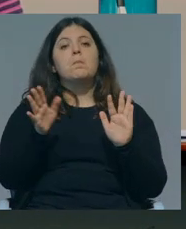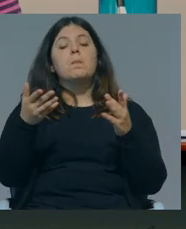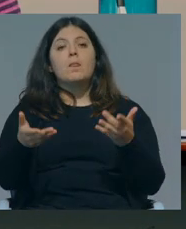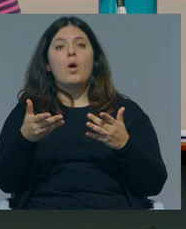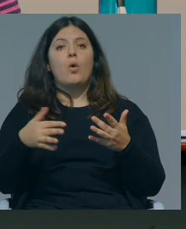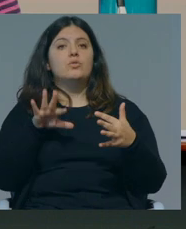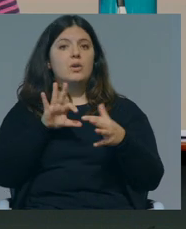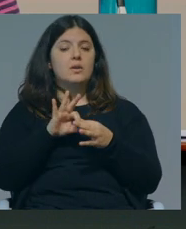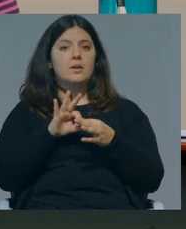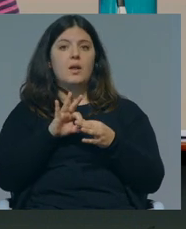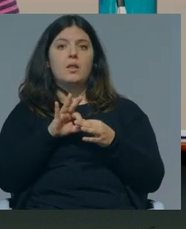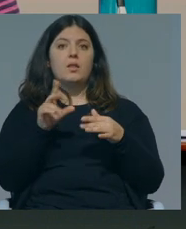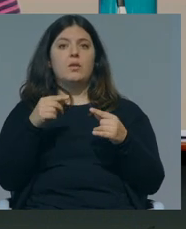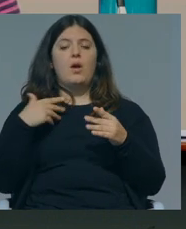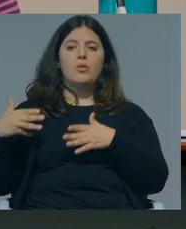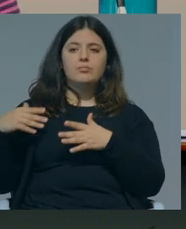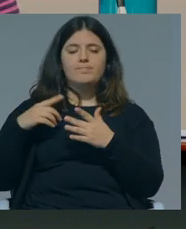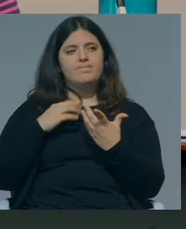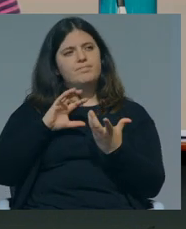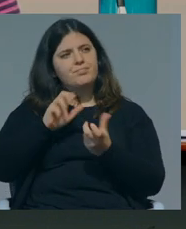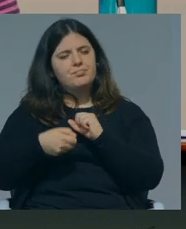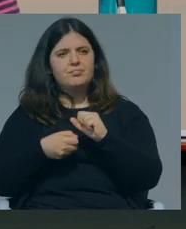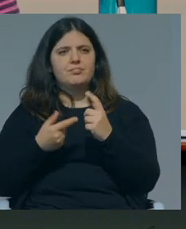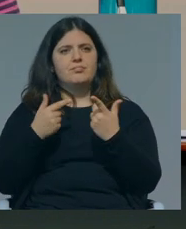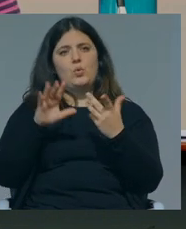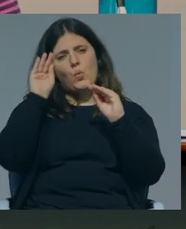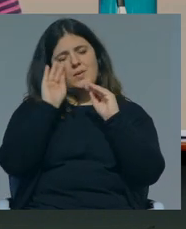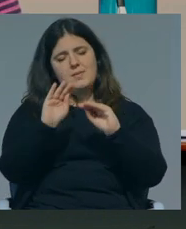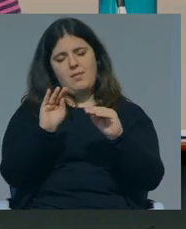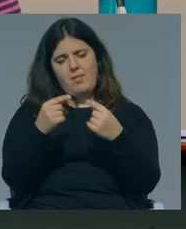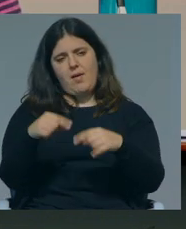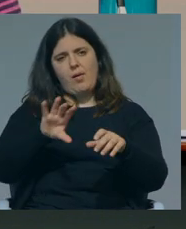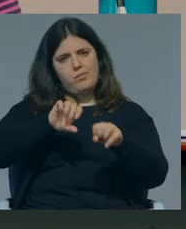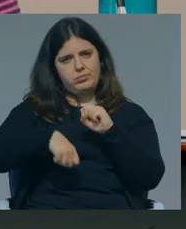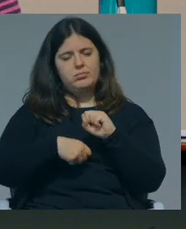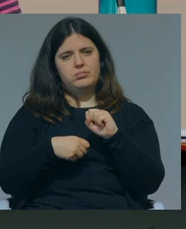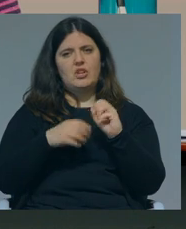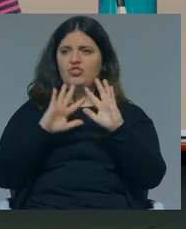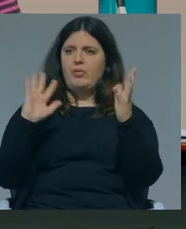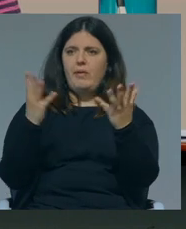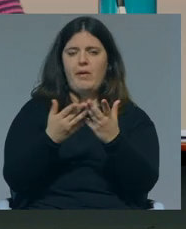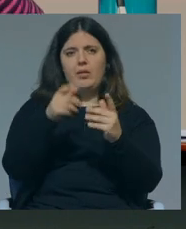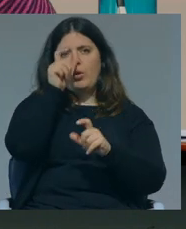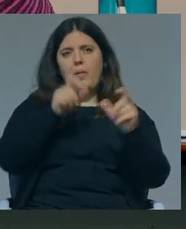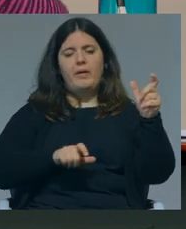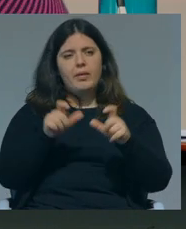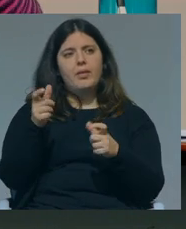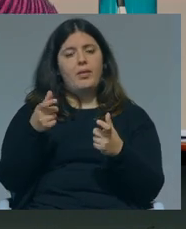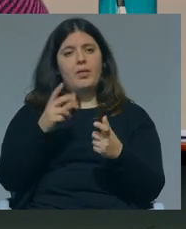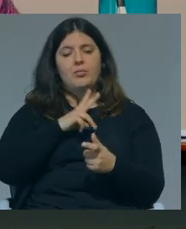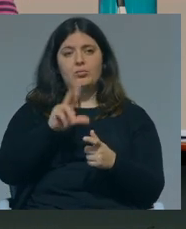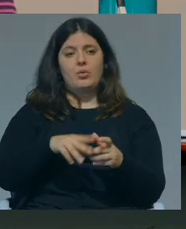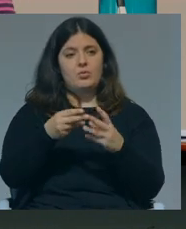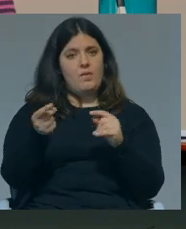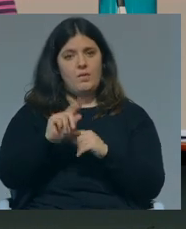Agora, isto vem, isto é de uma, há uma tragédia do ensino geral, da humanidade, ou seja, que nem Portugal